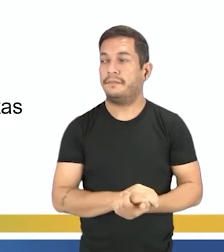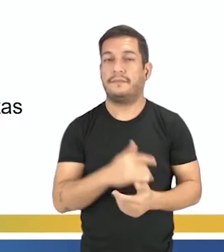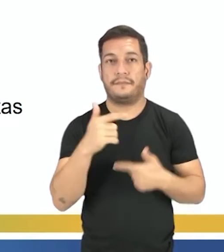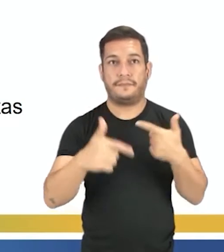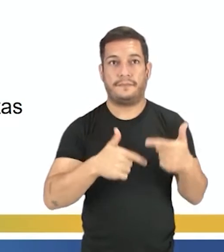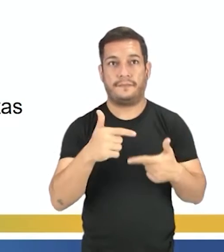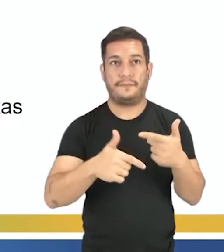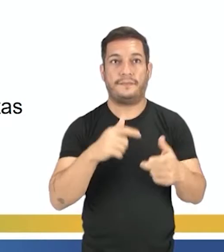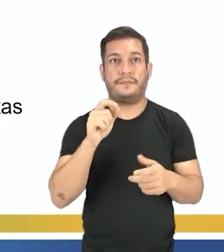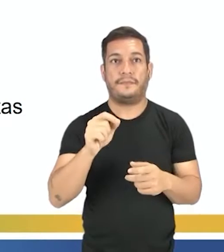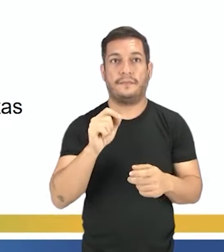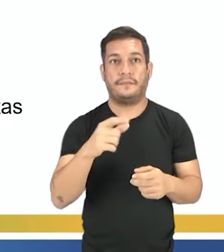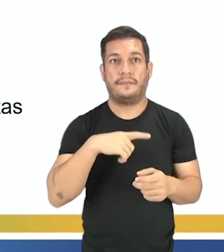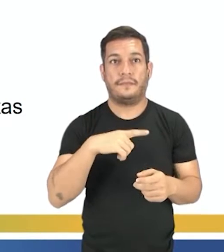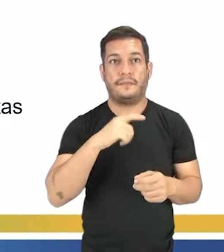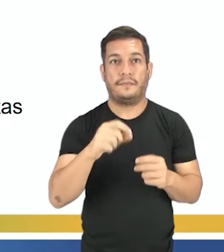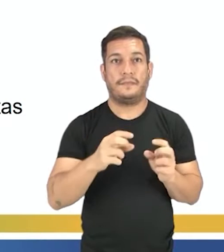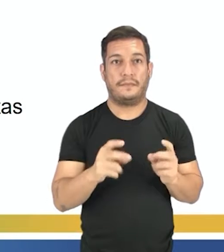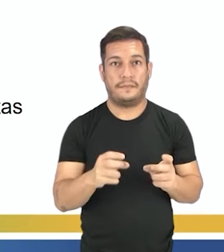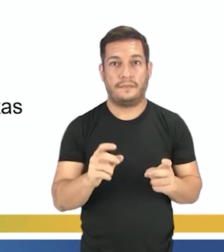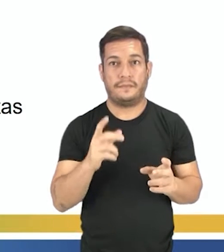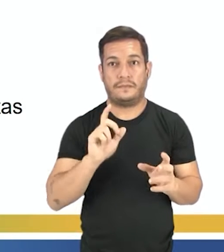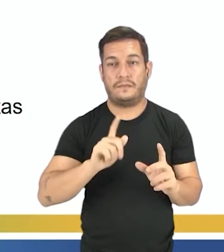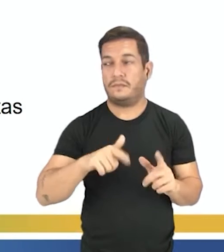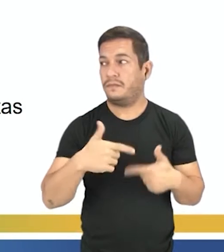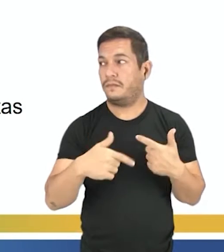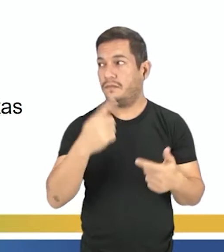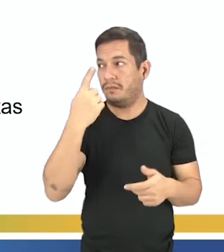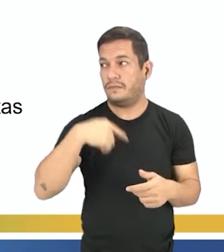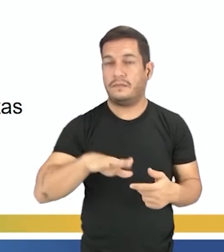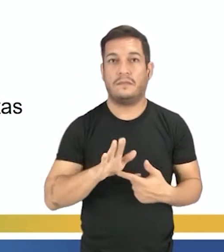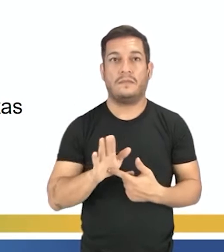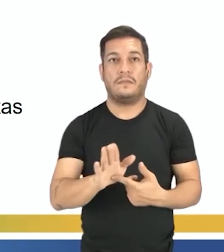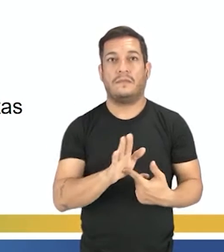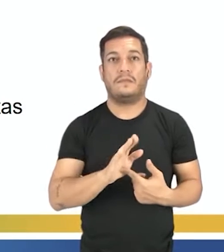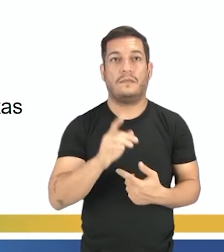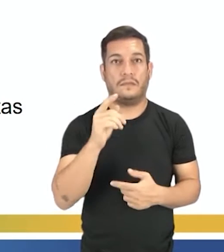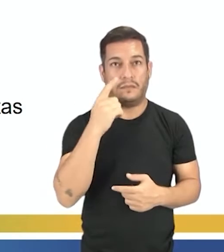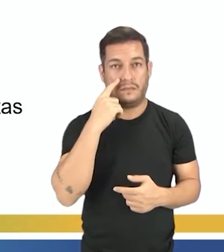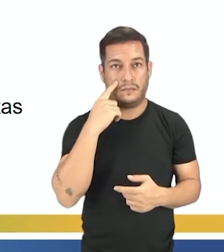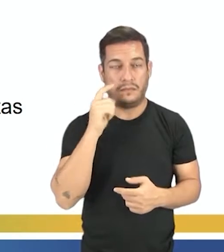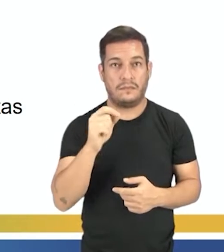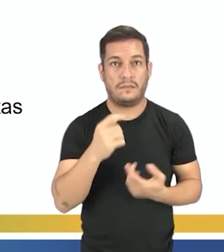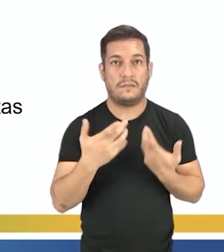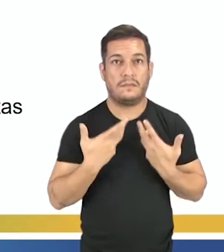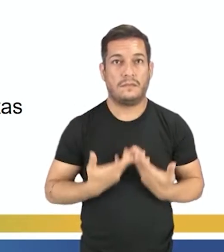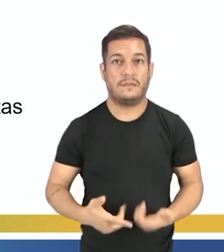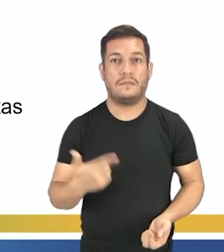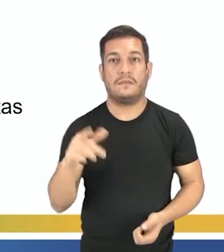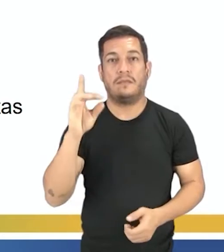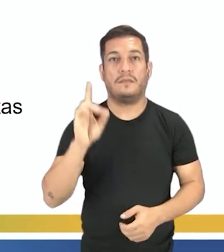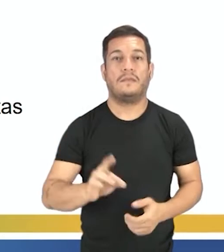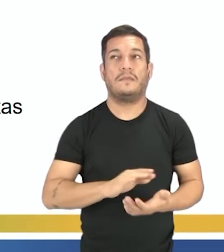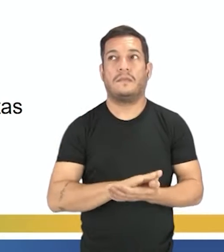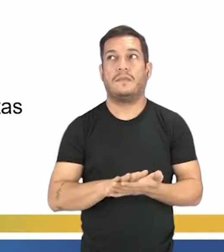trabalhador vende a sua força de trabalho. O trabalho é árduo, cansativo e sem direitos.